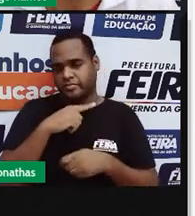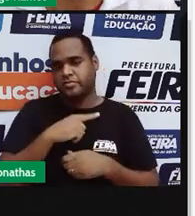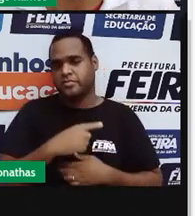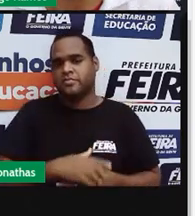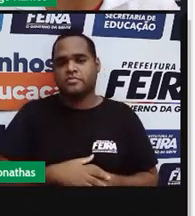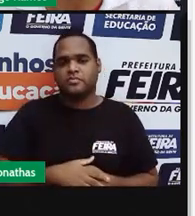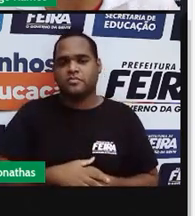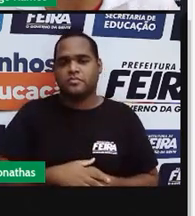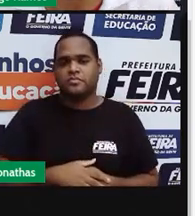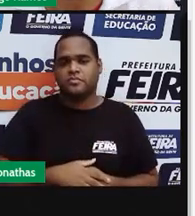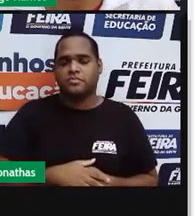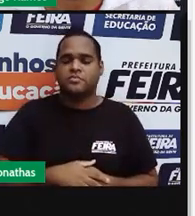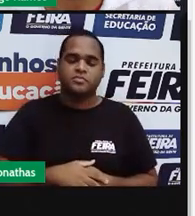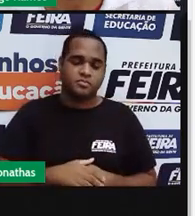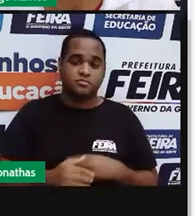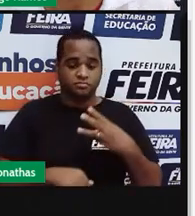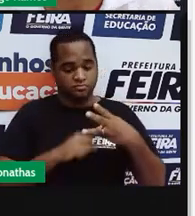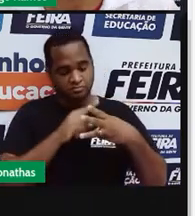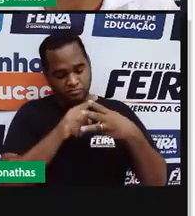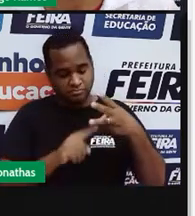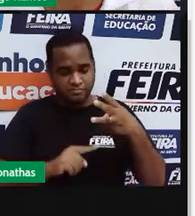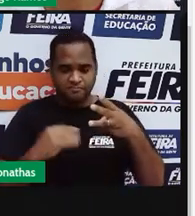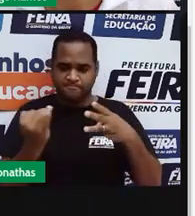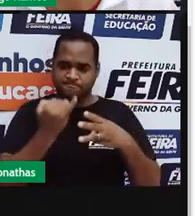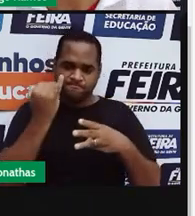nessas três situações aqui, ó,